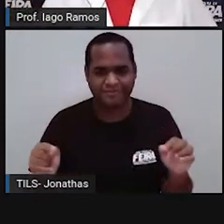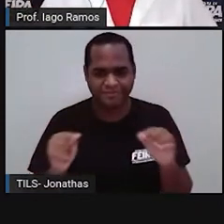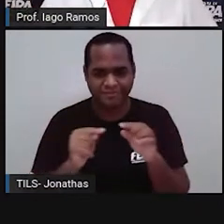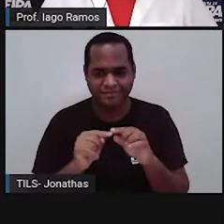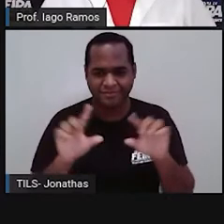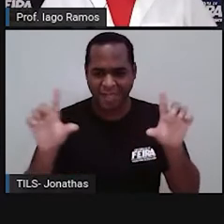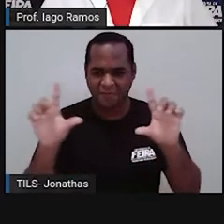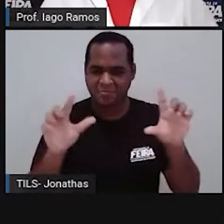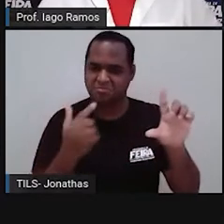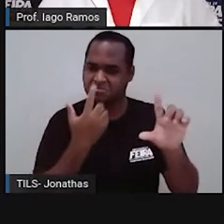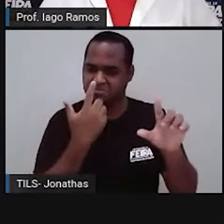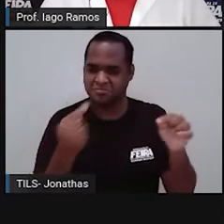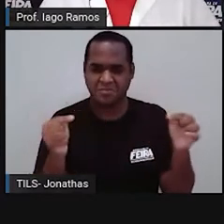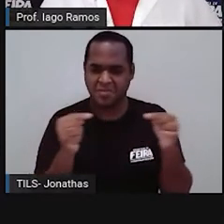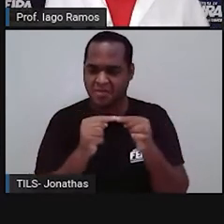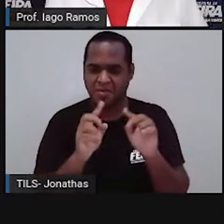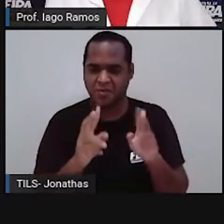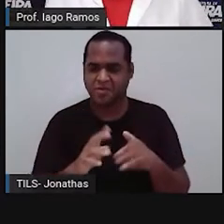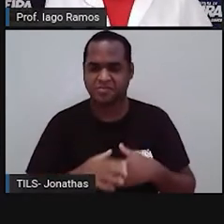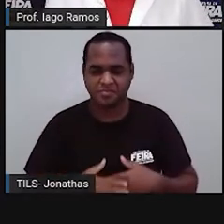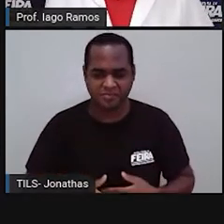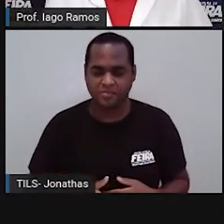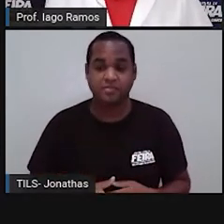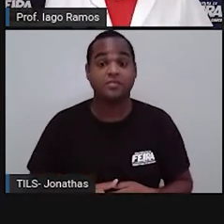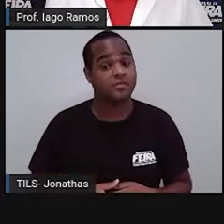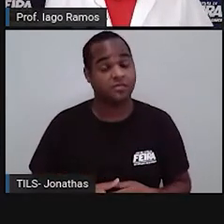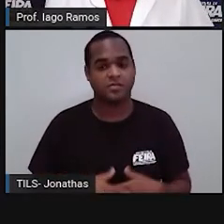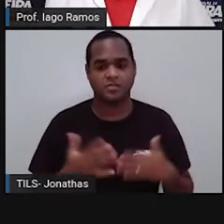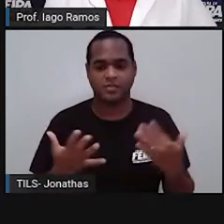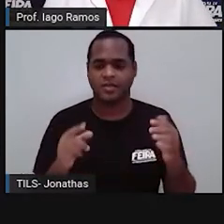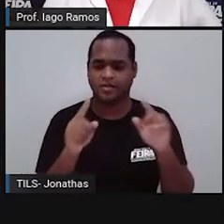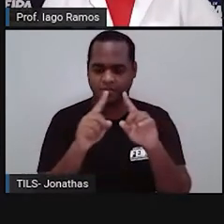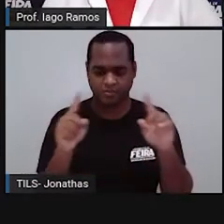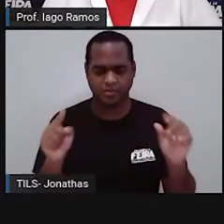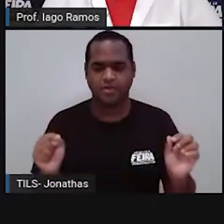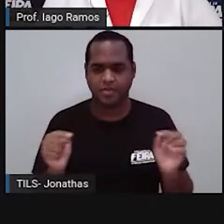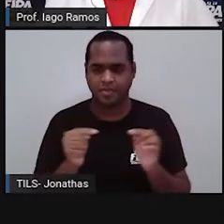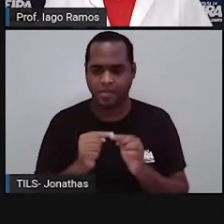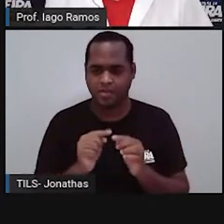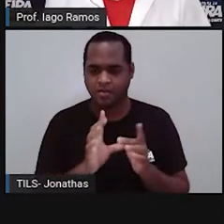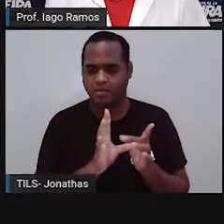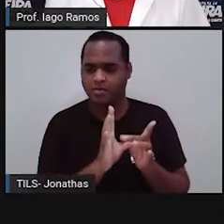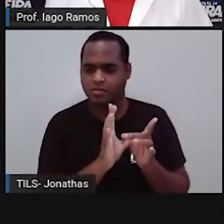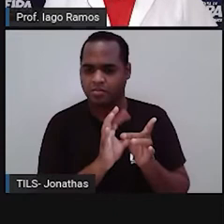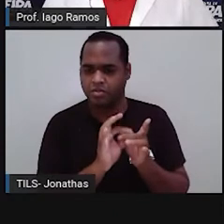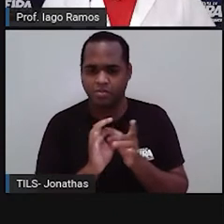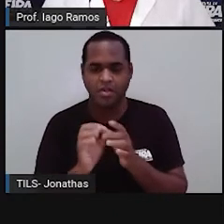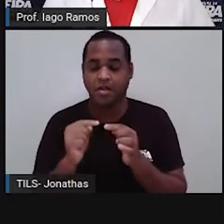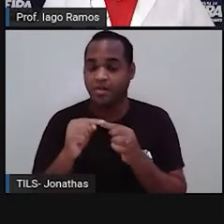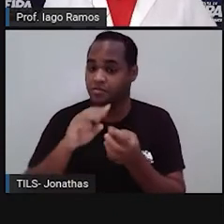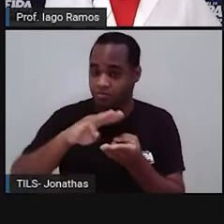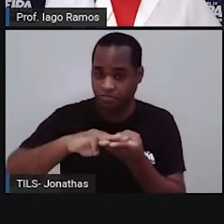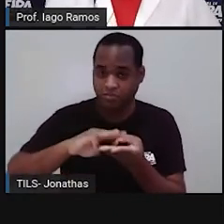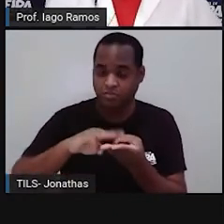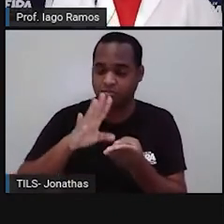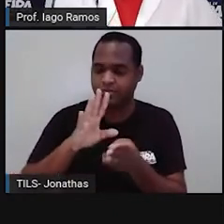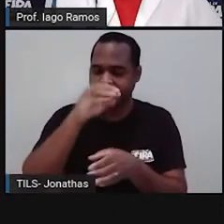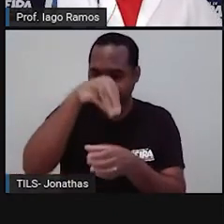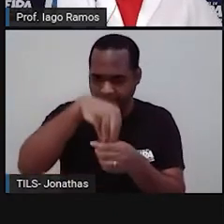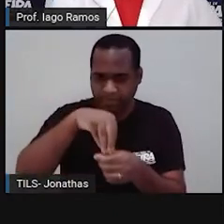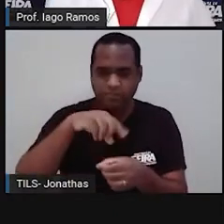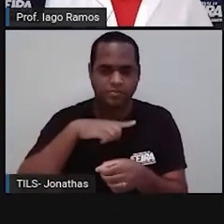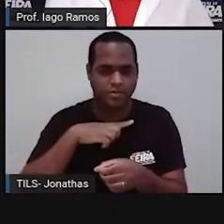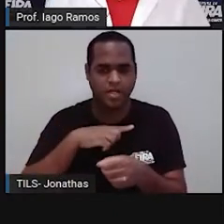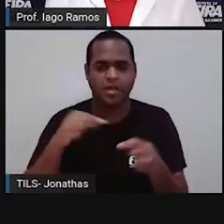Então, bom, retângulo é, né? Uma uma construção, né? Matemática dentro dessa